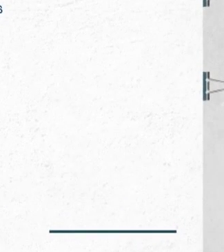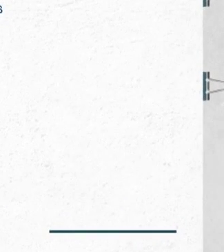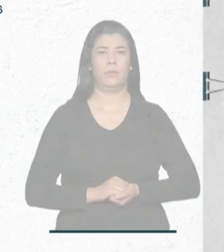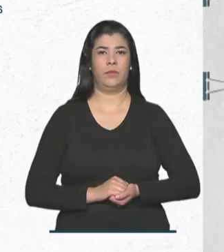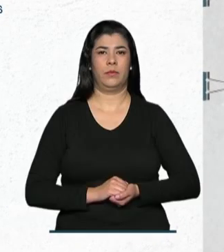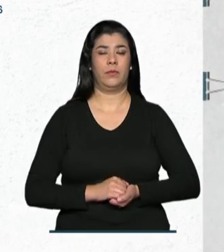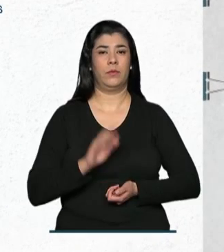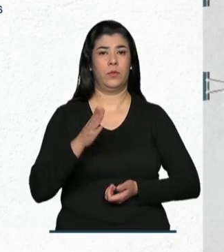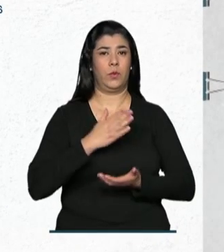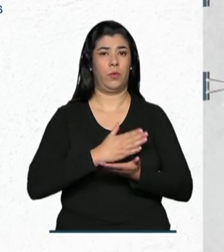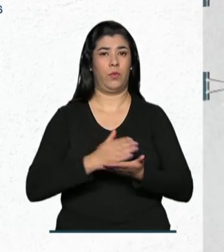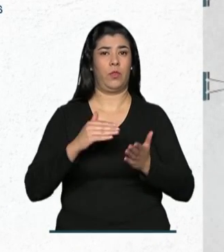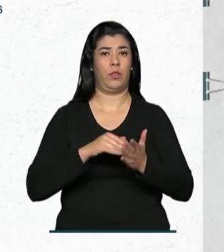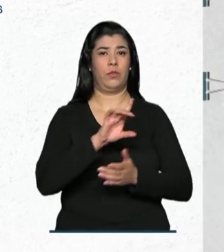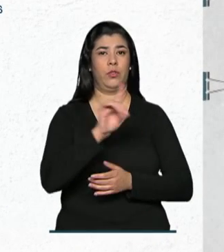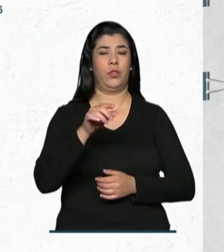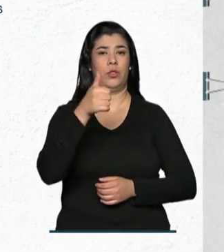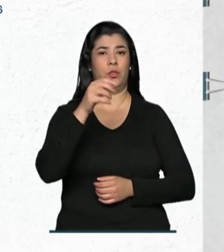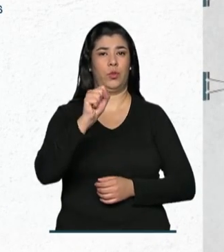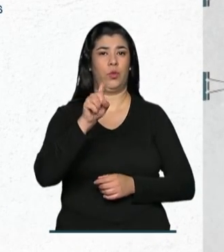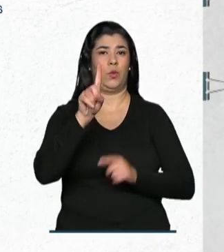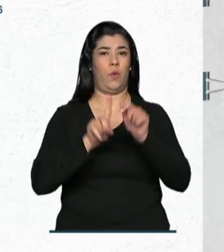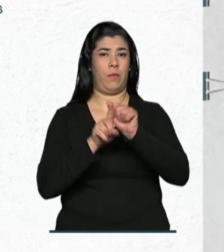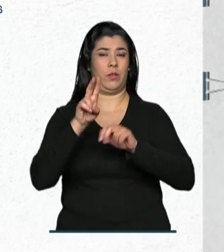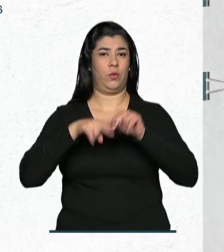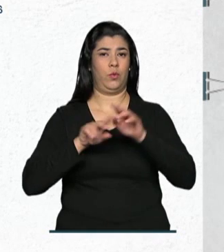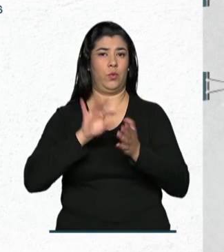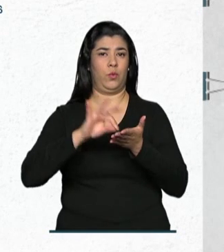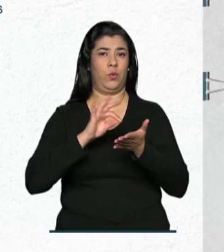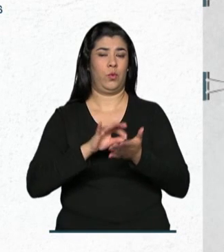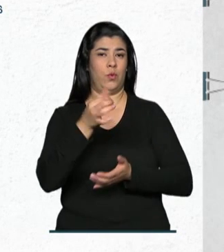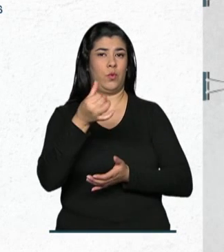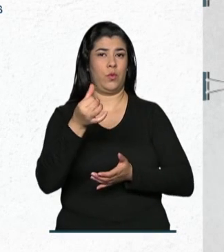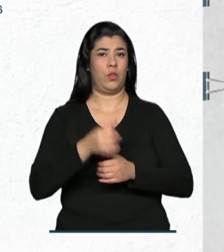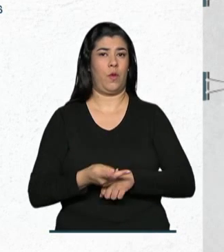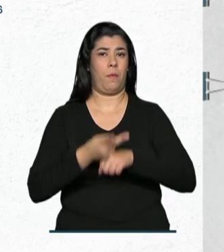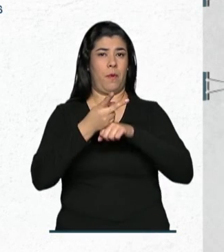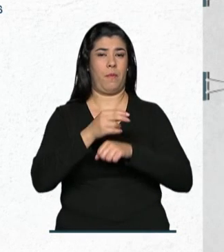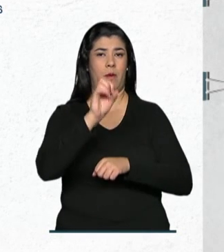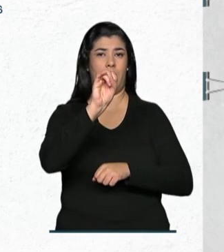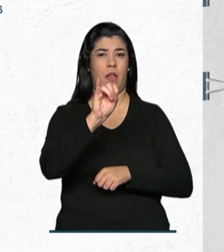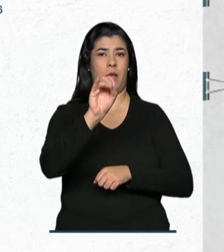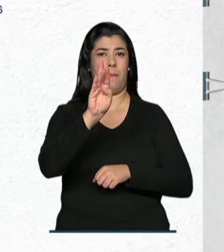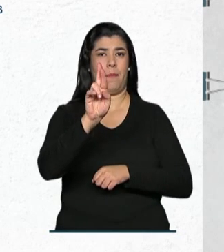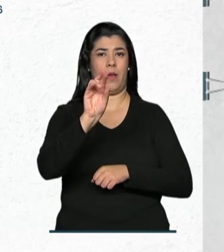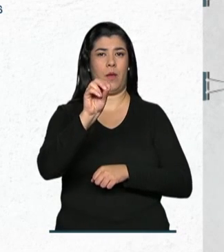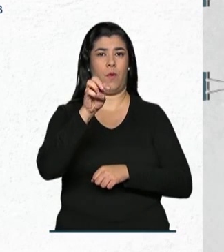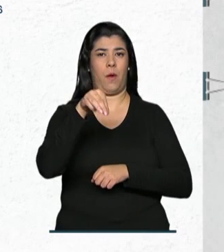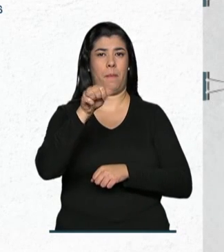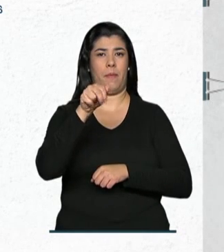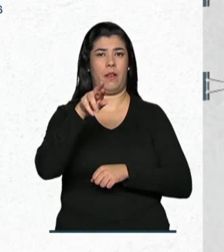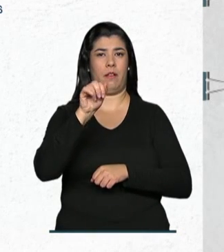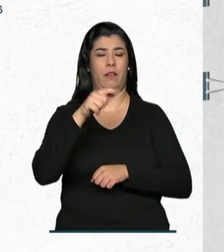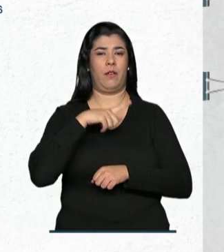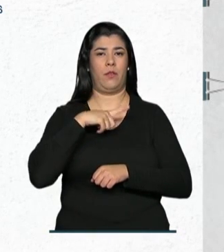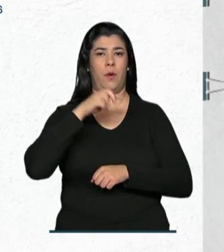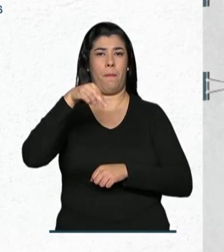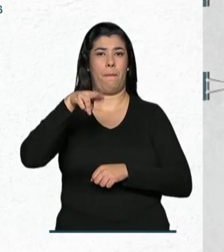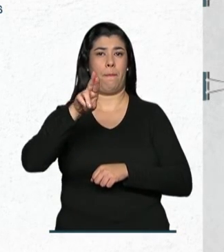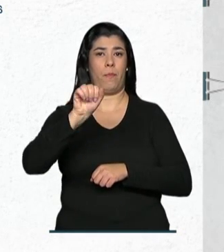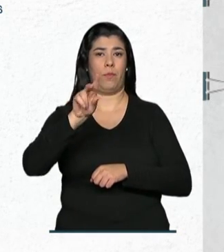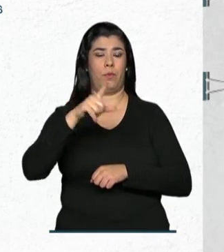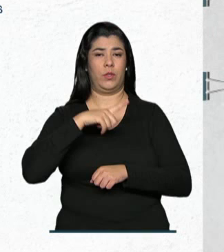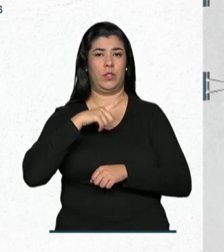Estão abertas até 18 de junho as inscrições para o 6º Prêmio Ibero-Americano de Educação e Museus, promovido pelo